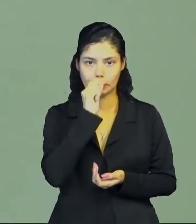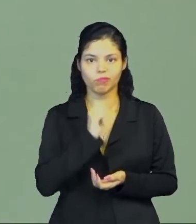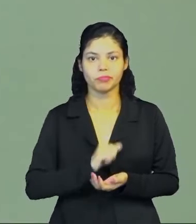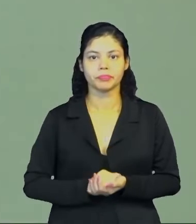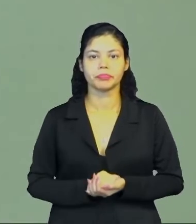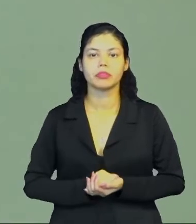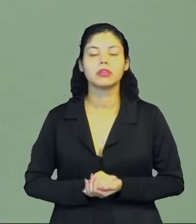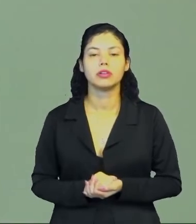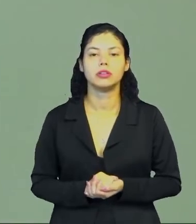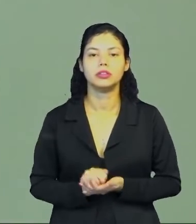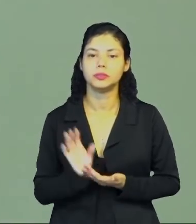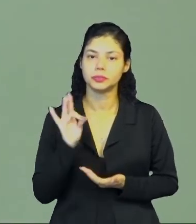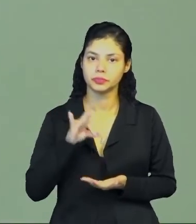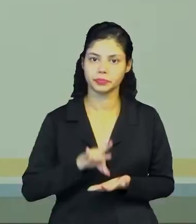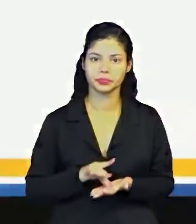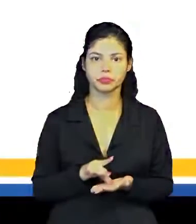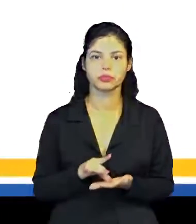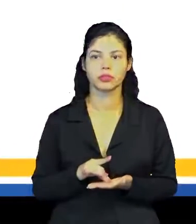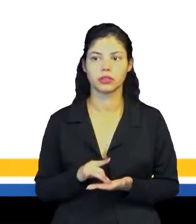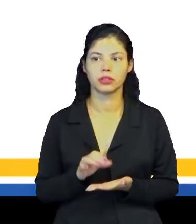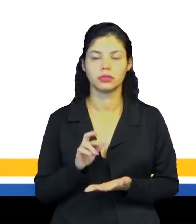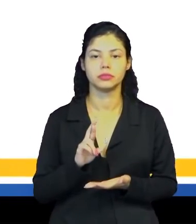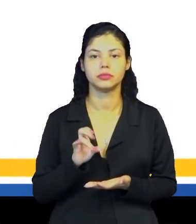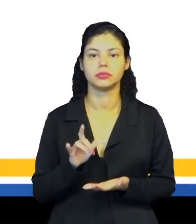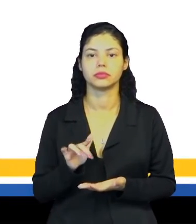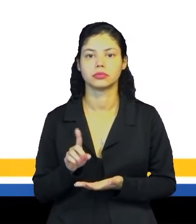realidade, tá bom?